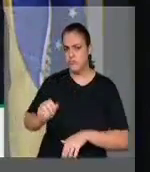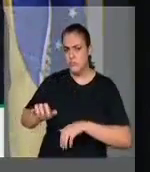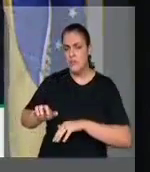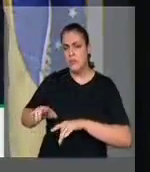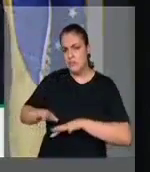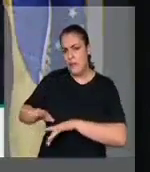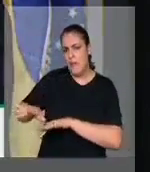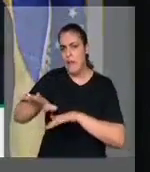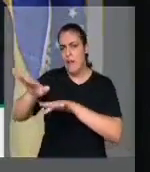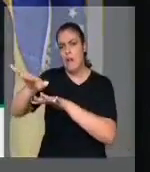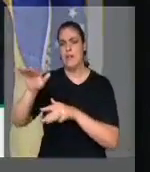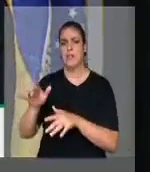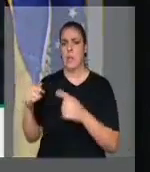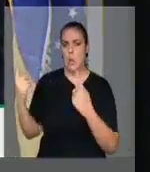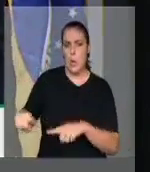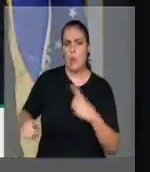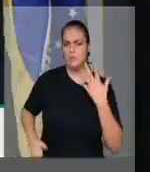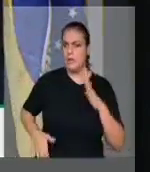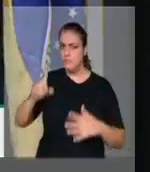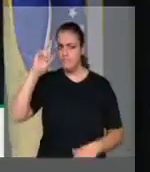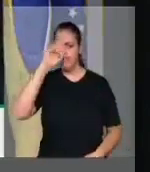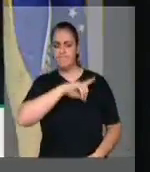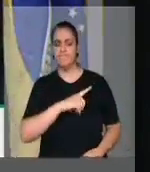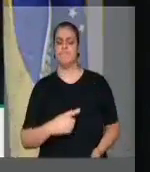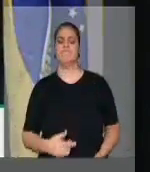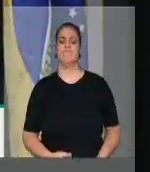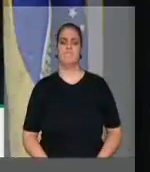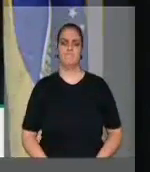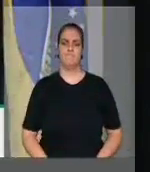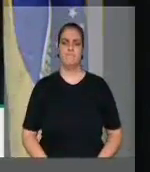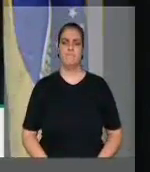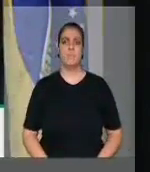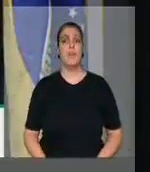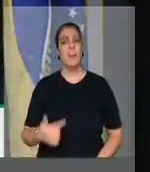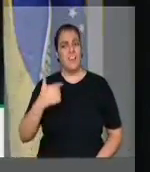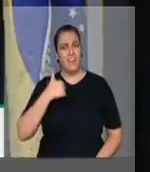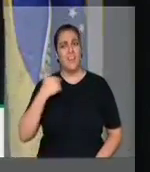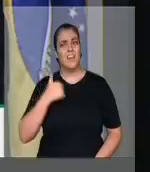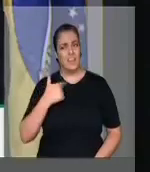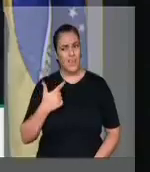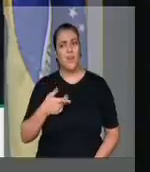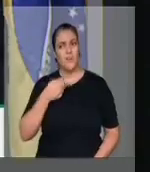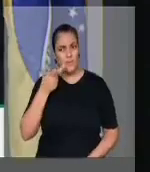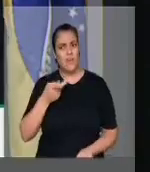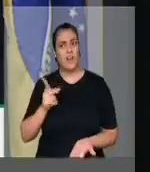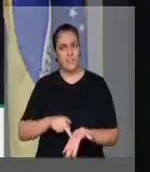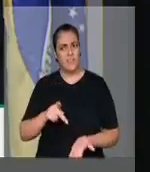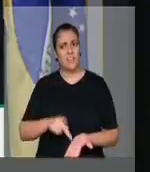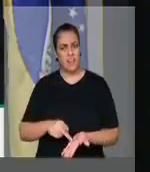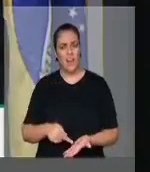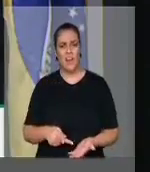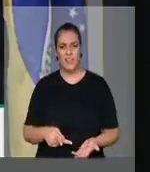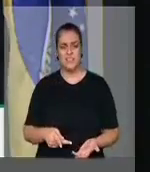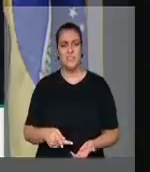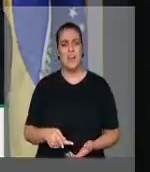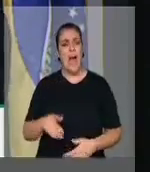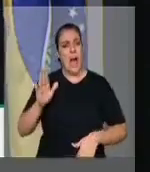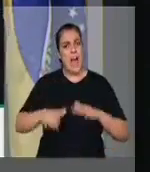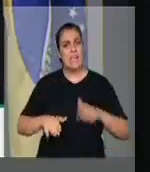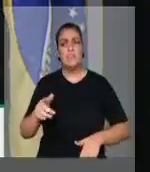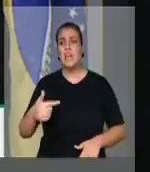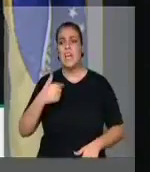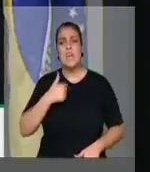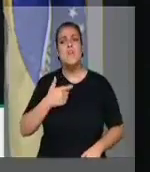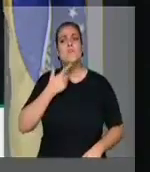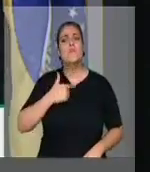organizado. Eu confesso que tem horas que dá vontade de pedir para aquele povo